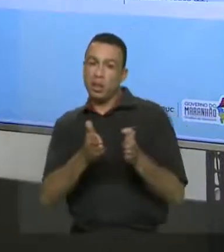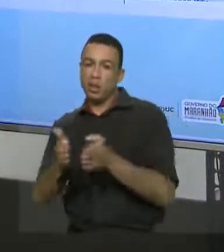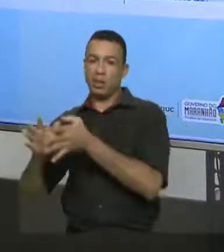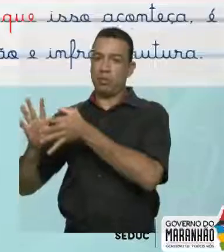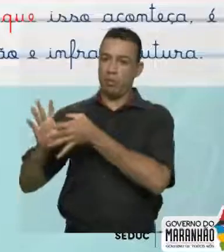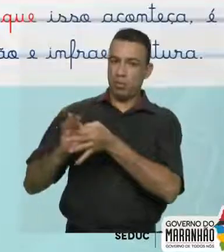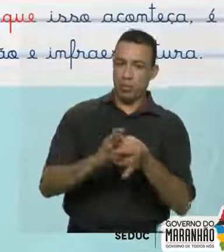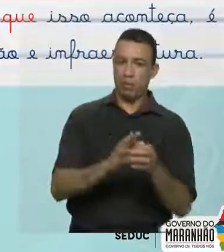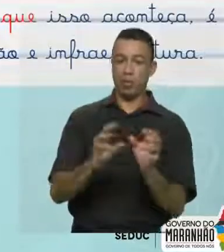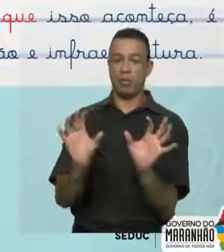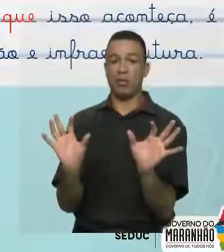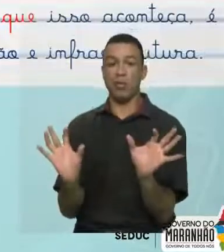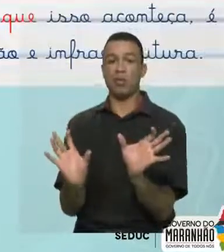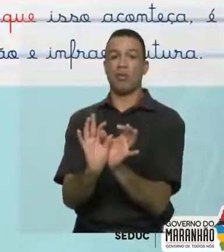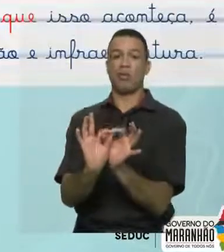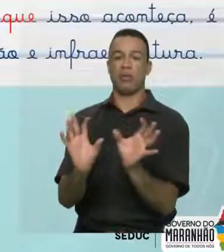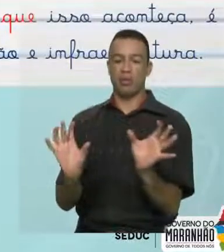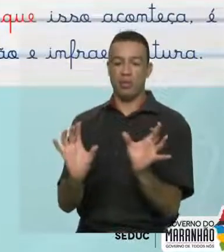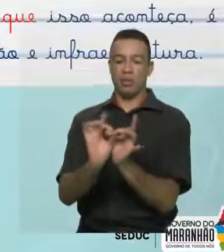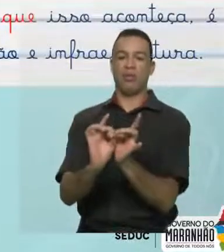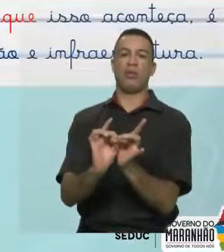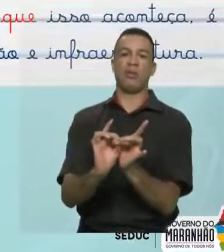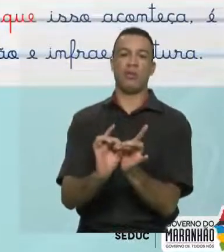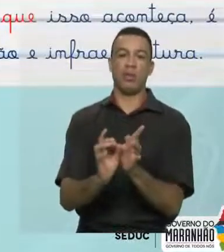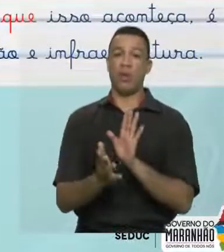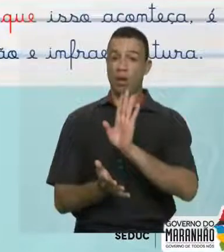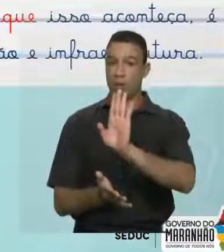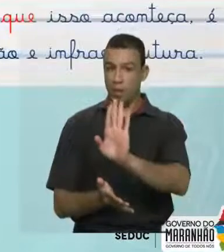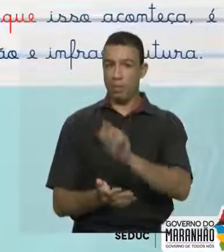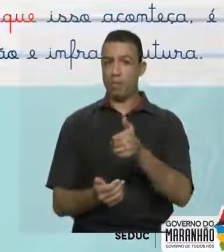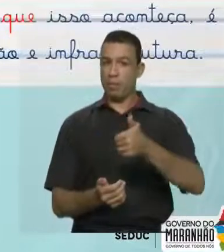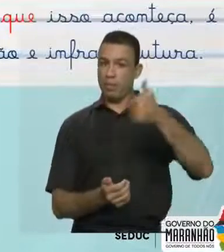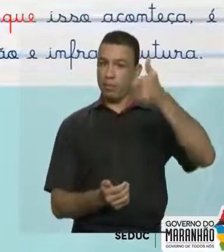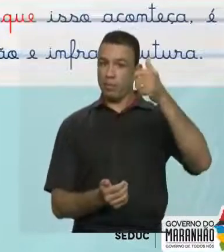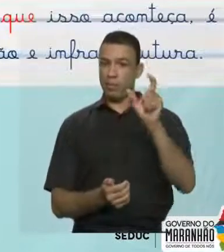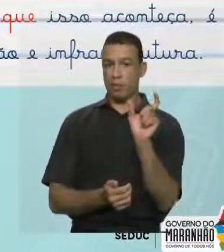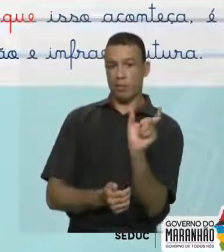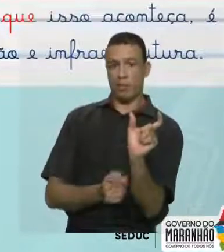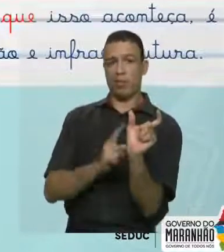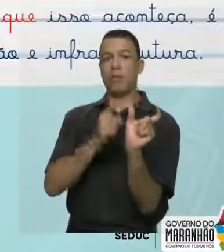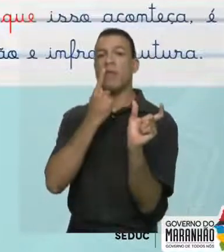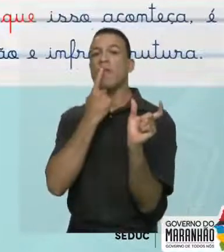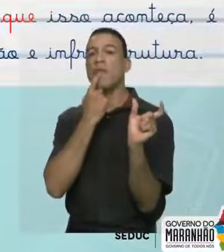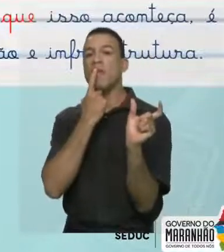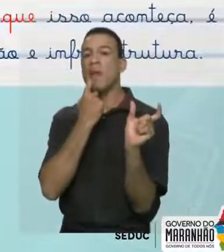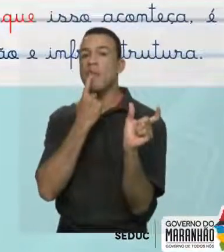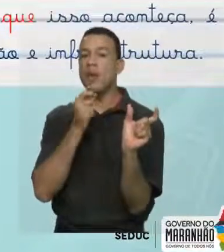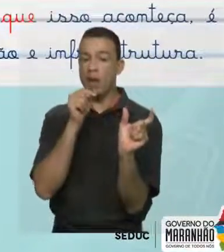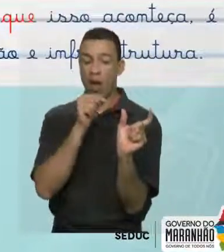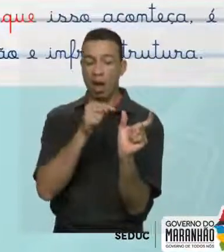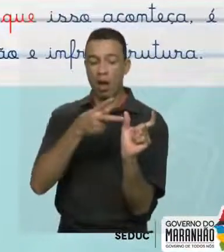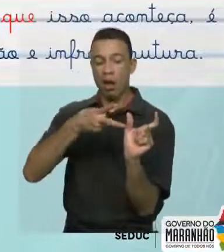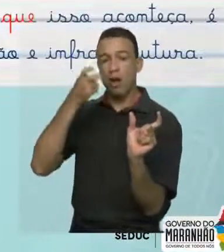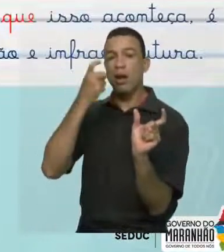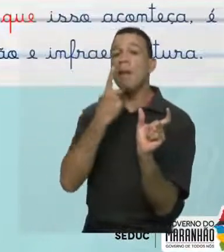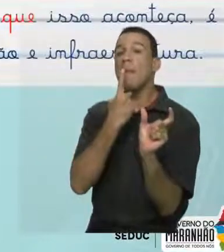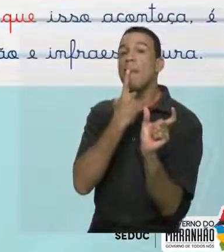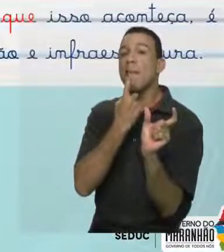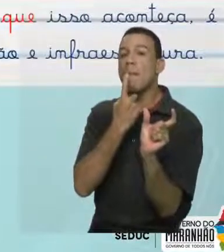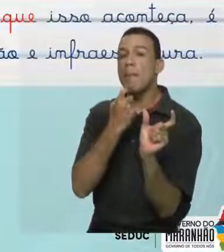Então, visualizemos, olha só. Naquele primeiro termo ali, mais tarde, a economia nacional se abriu aos investimentos estrangeiros.